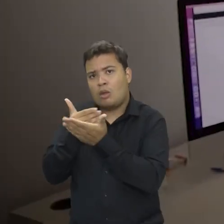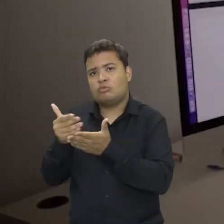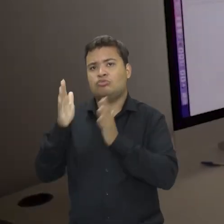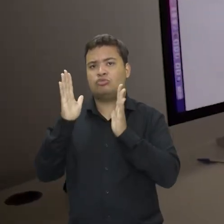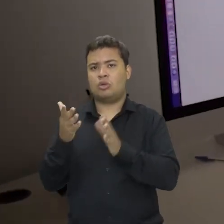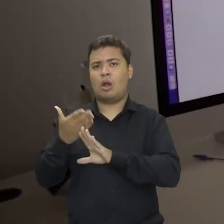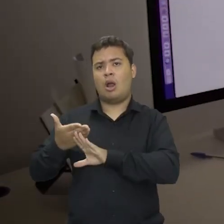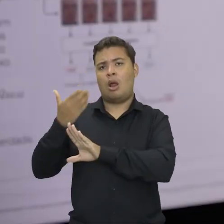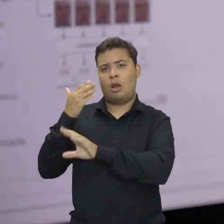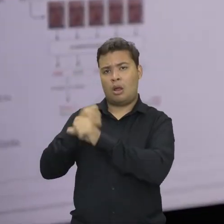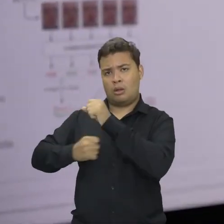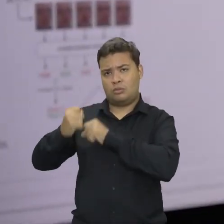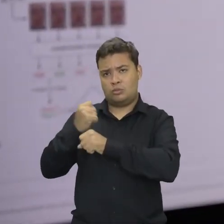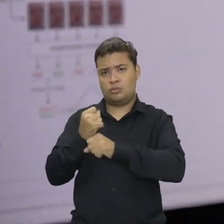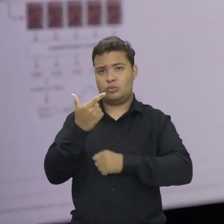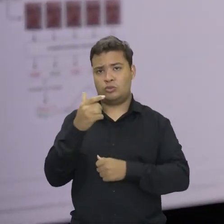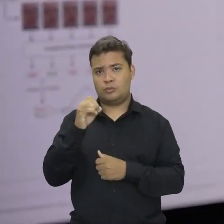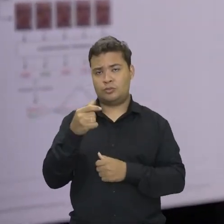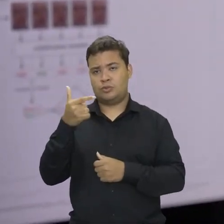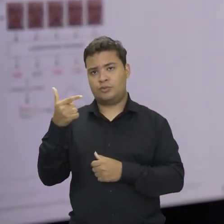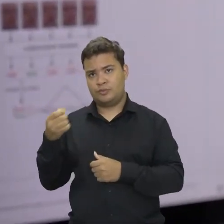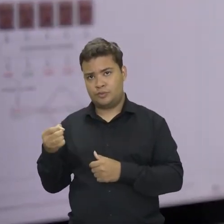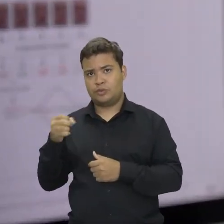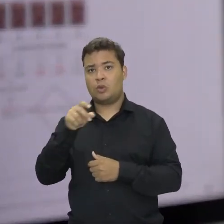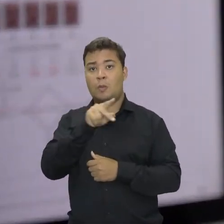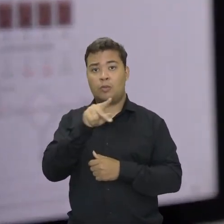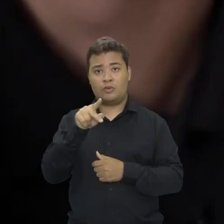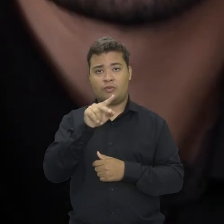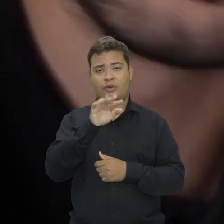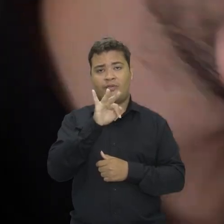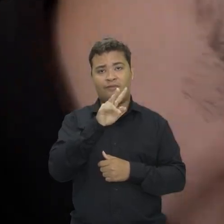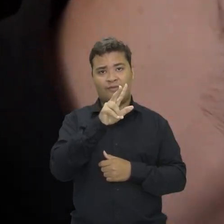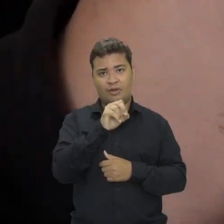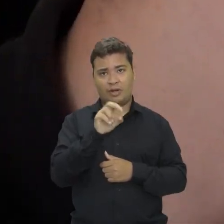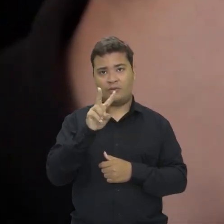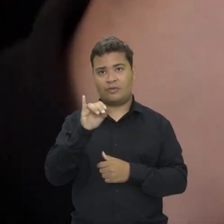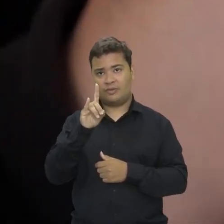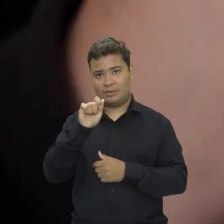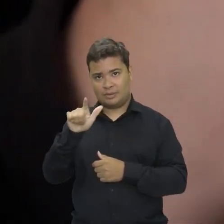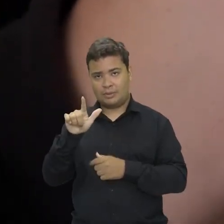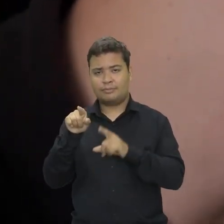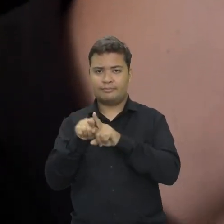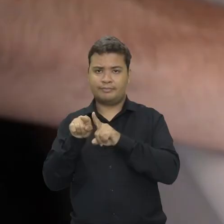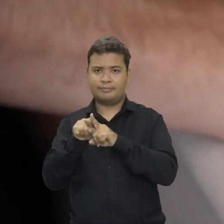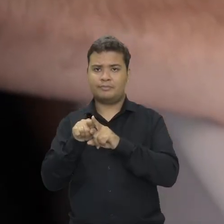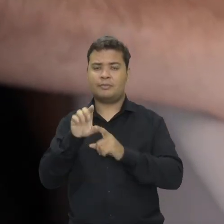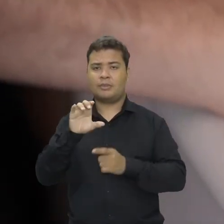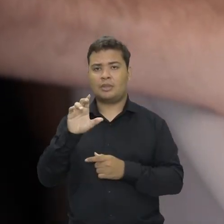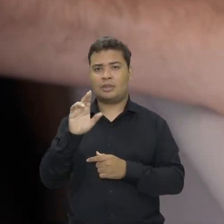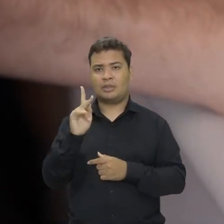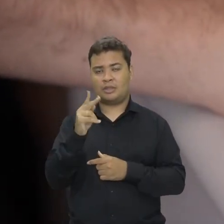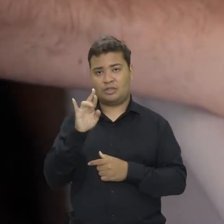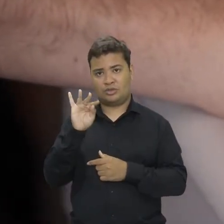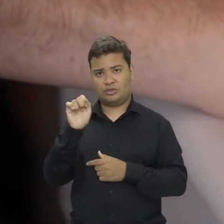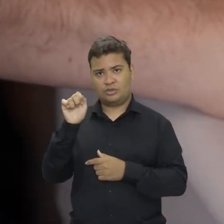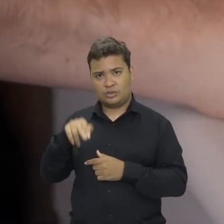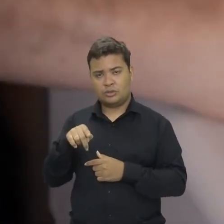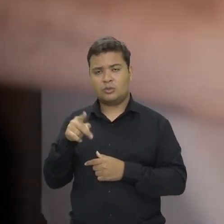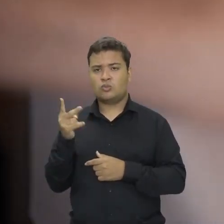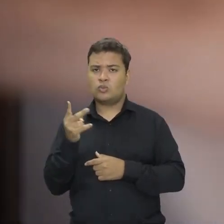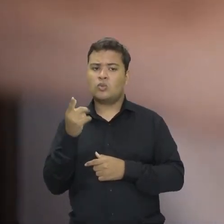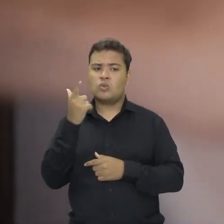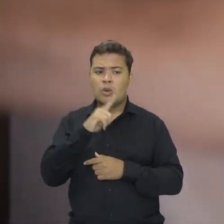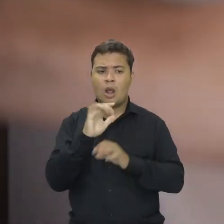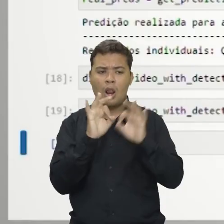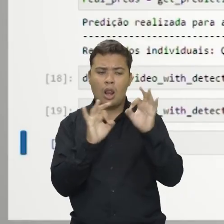em 2020, o professor Flávio Vidal e, na época, o estudante Christian Cruvinel, criaram um sistema capaz de